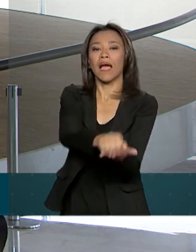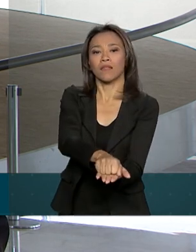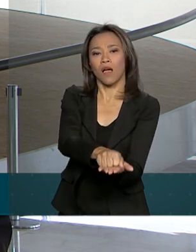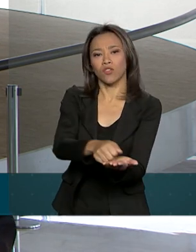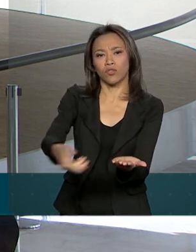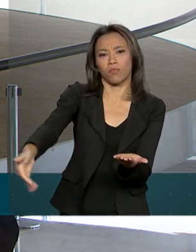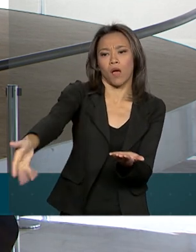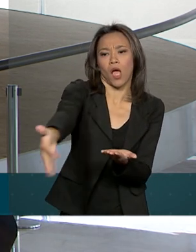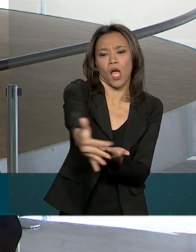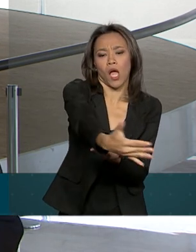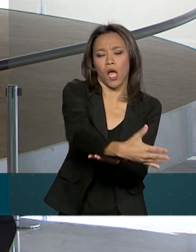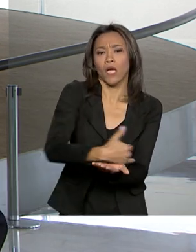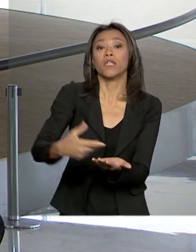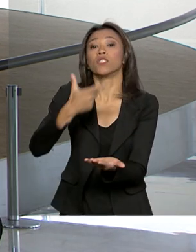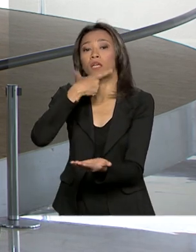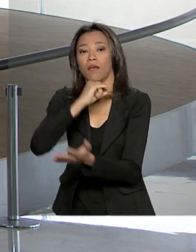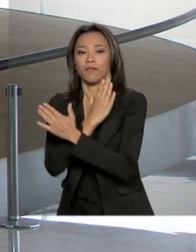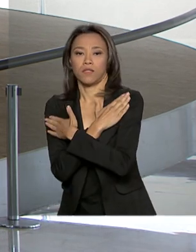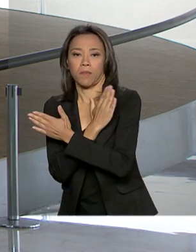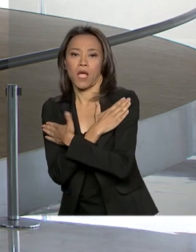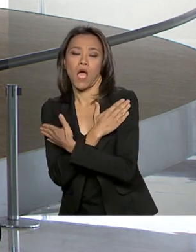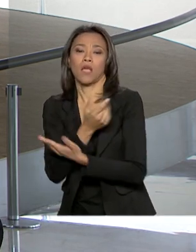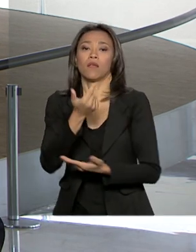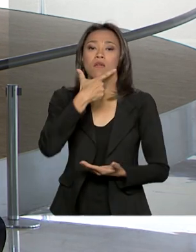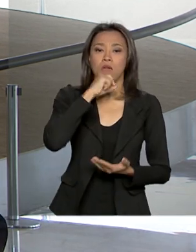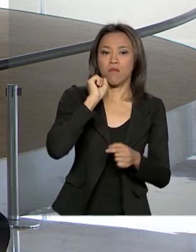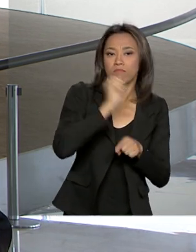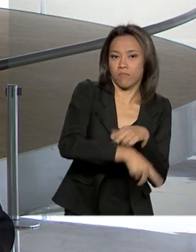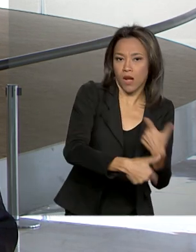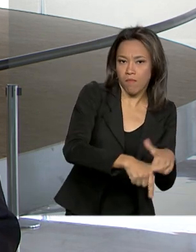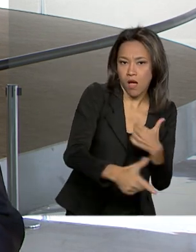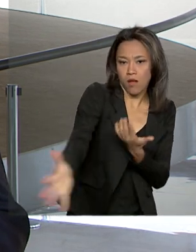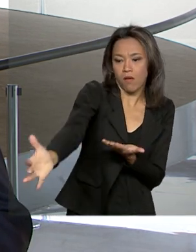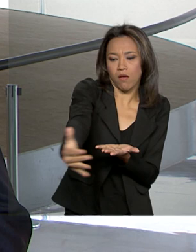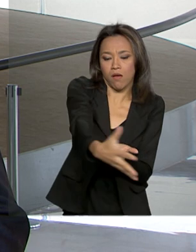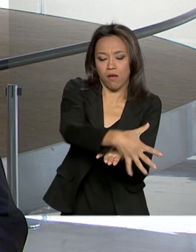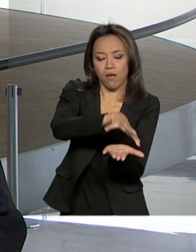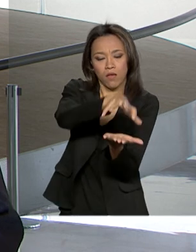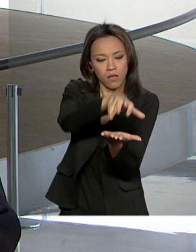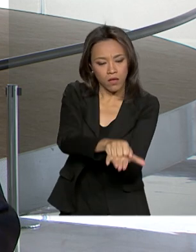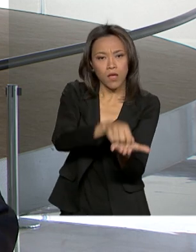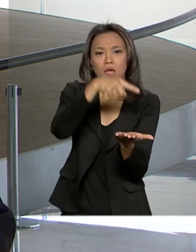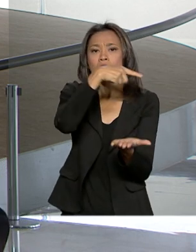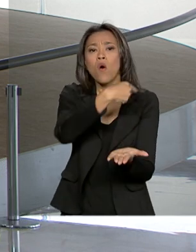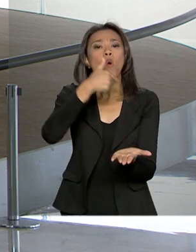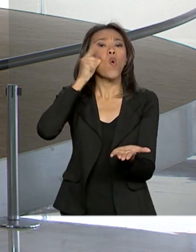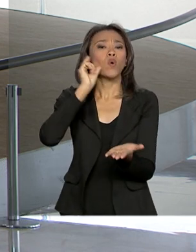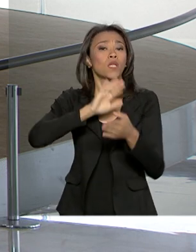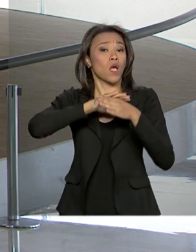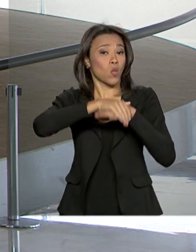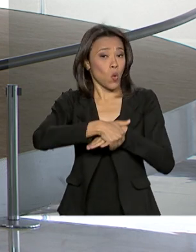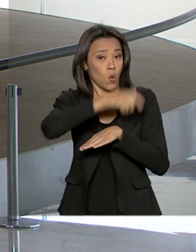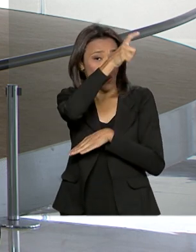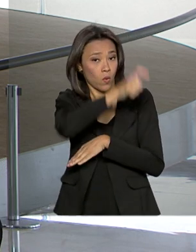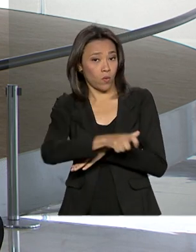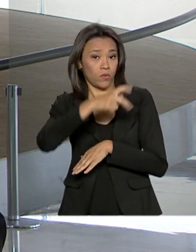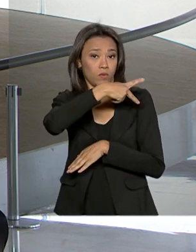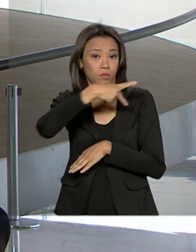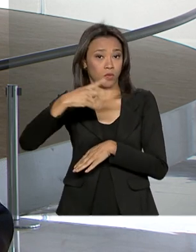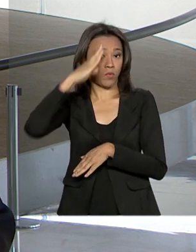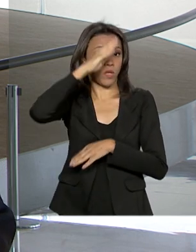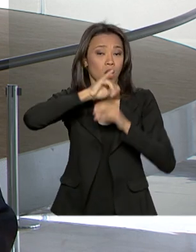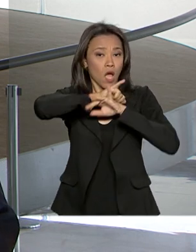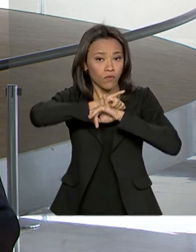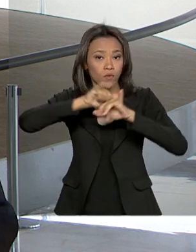Desempregados do Caged, divulgado pelo Ministério da Economia. Ele fez esse comentário ontem à noite aí durante uma transmissão